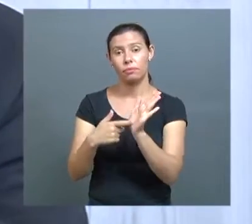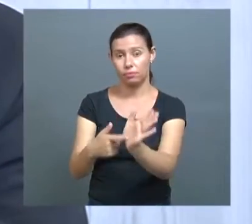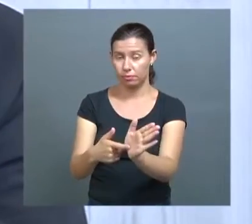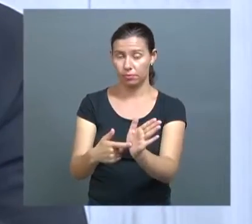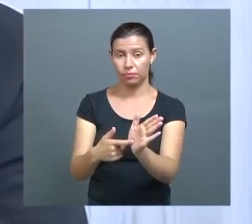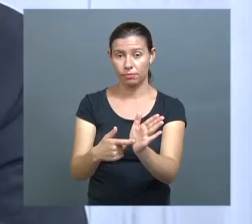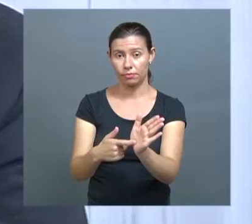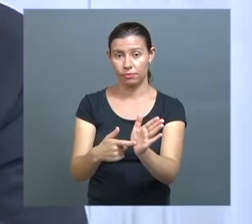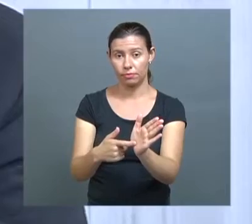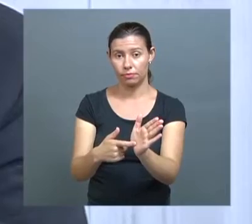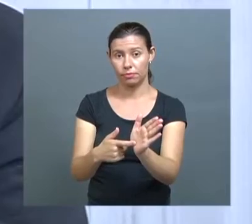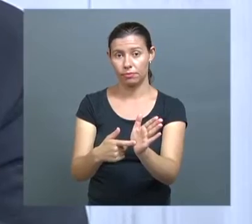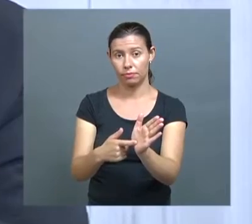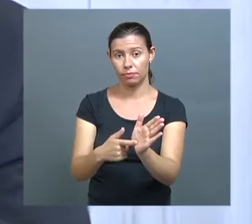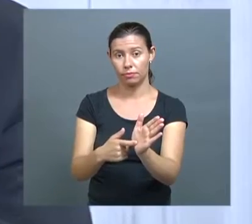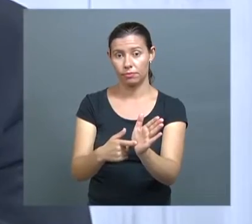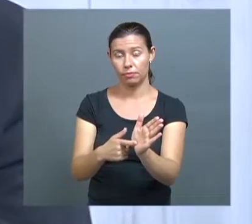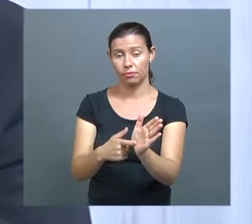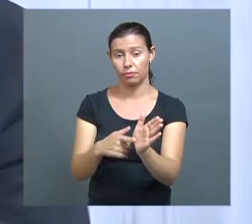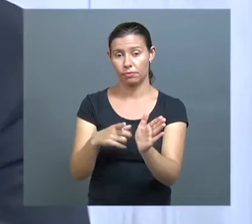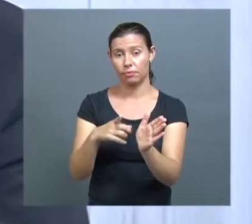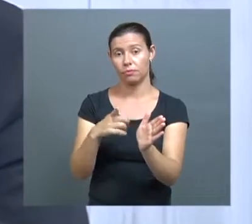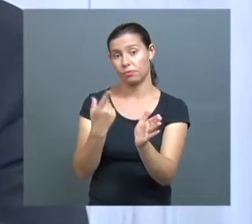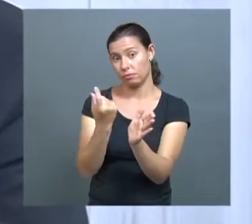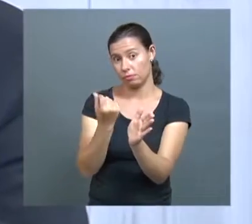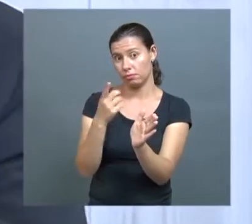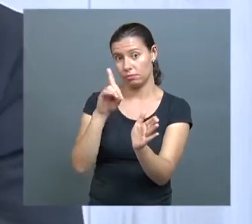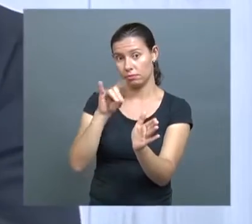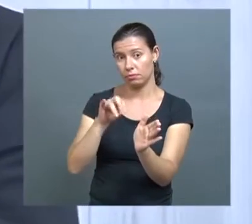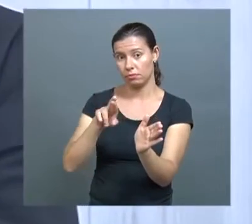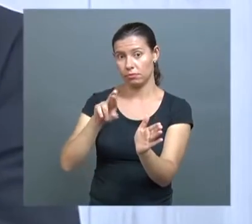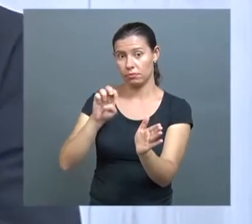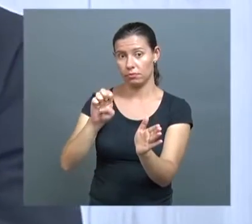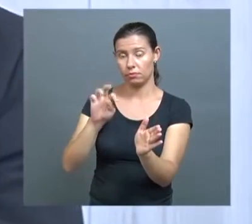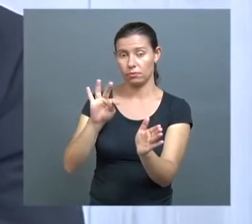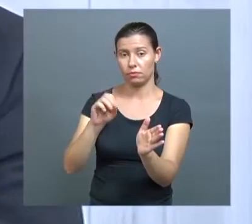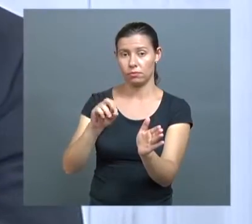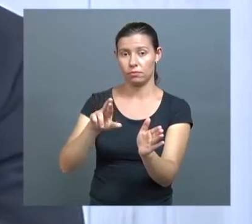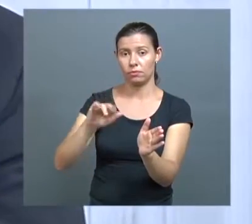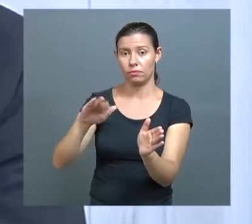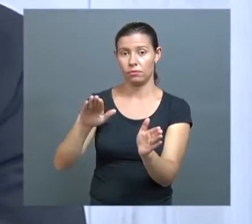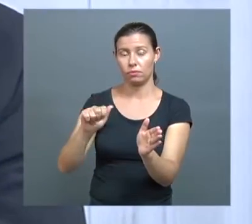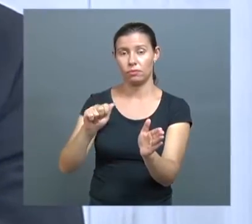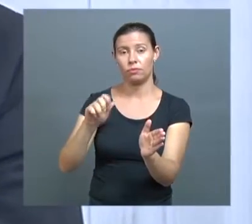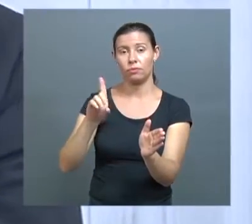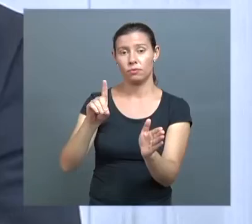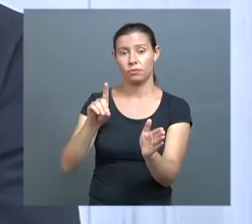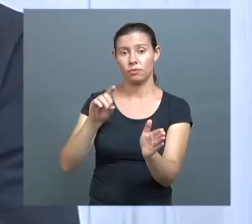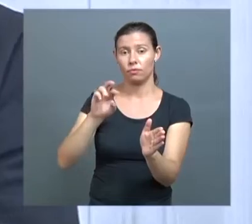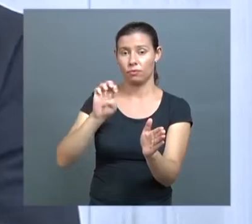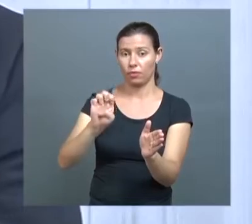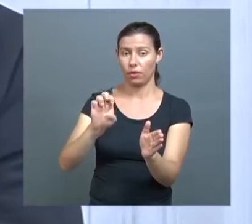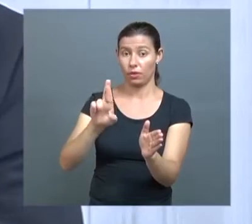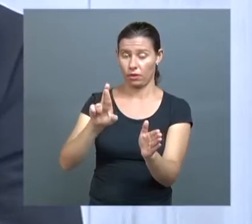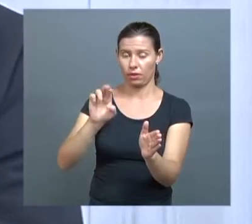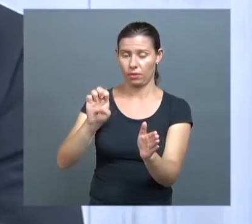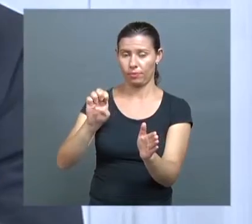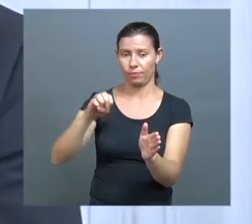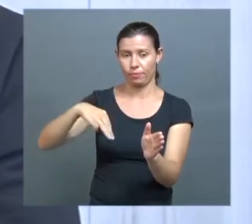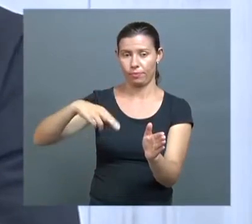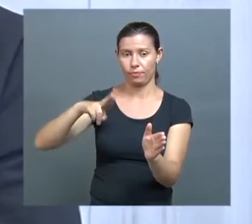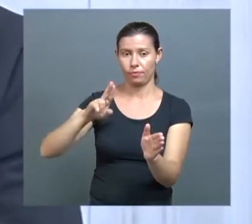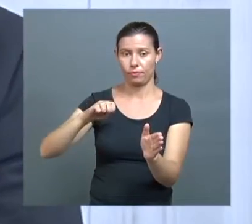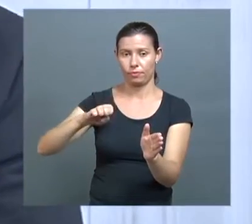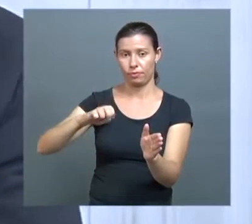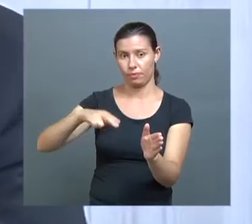que é a diretoria de remuneração, numa análise, inicialmente técnica, e que nós conseguimos, com toda